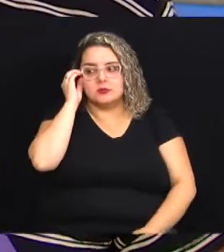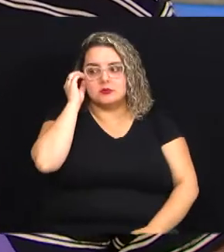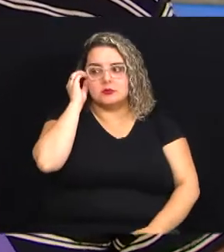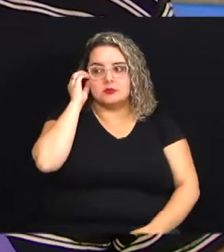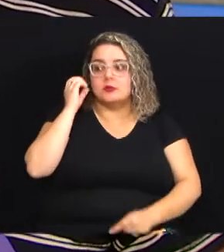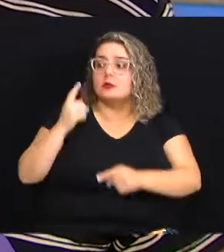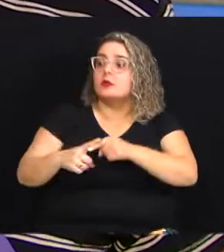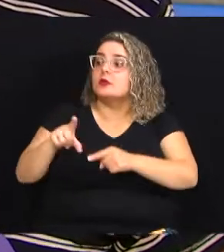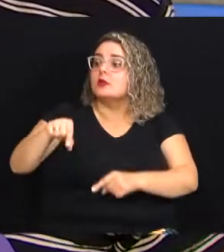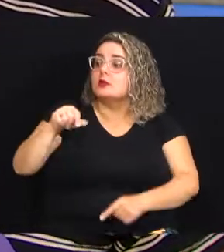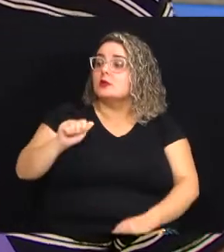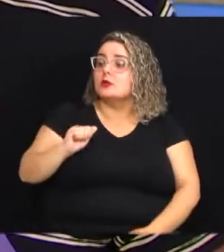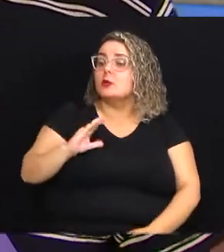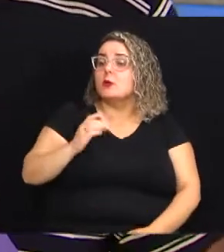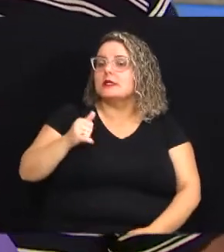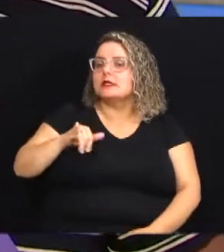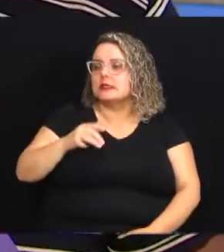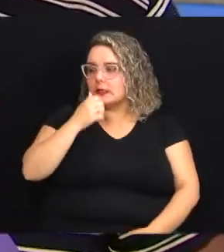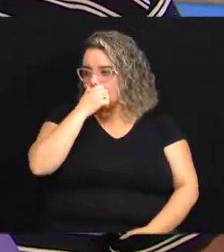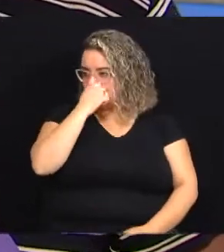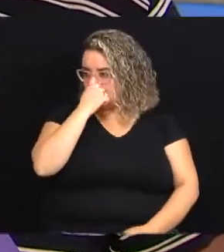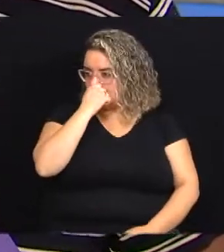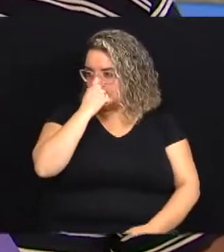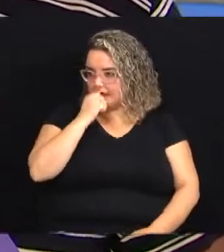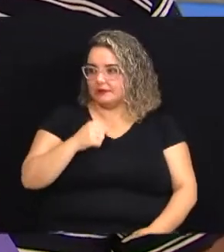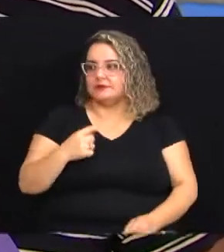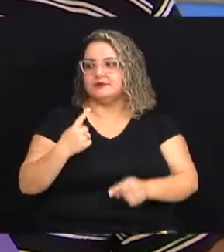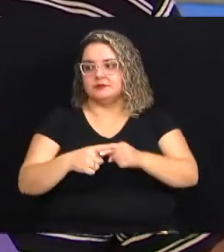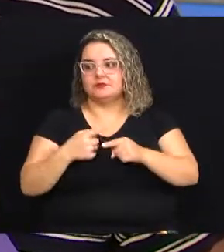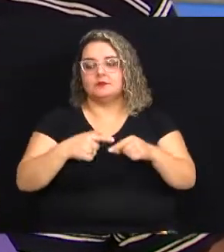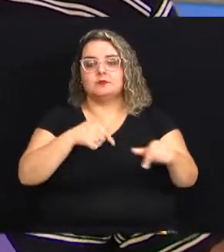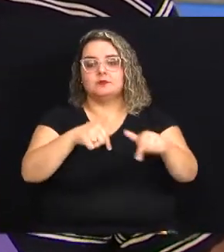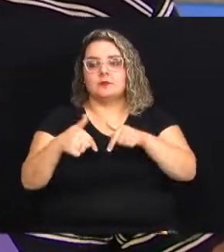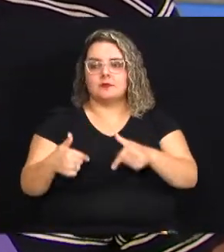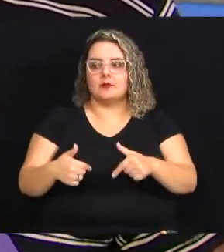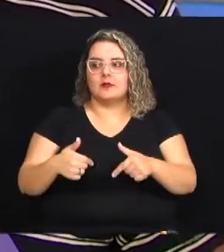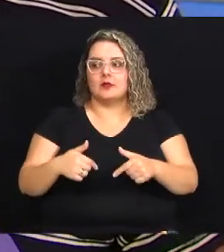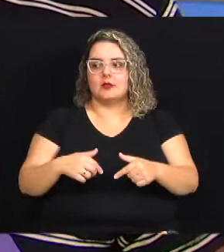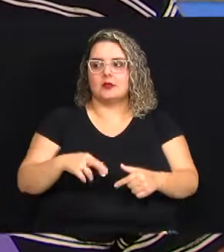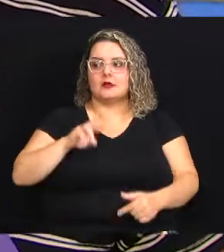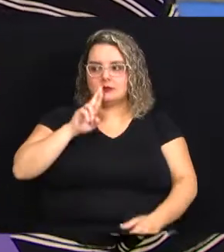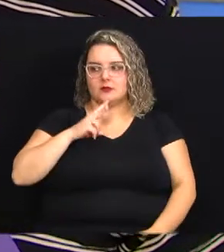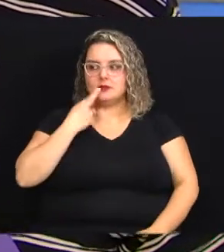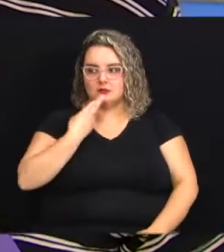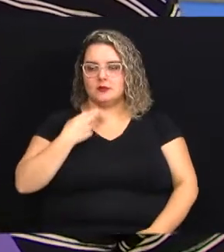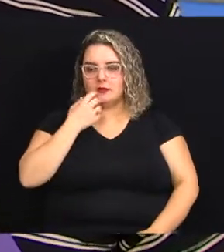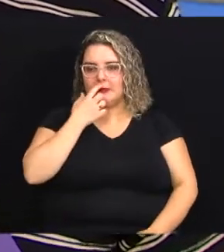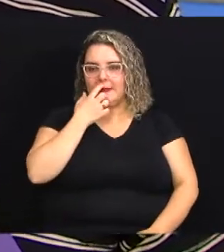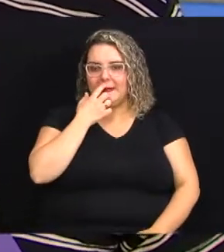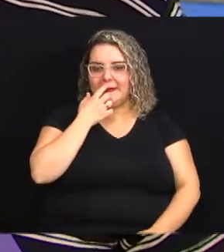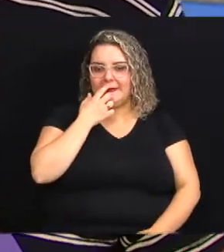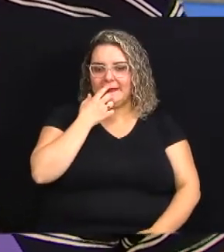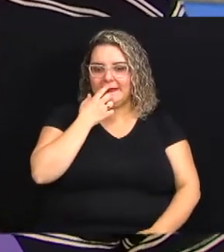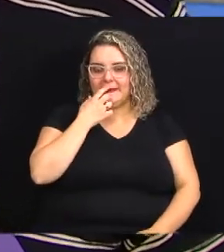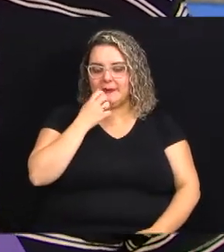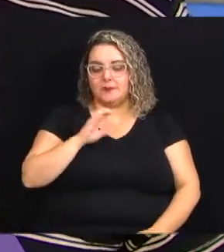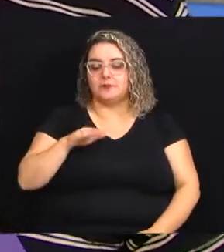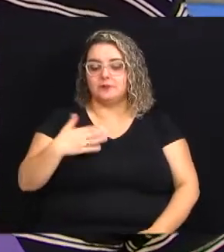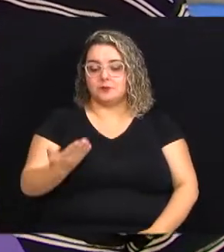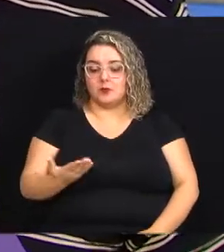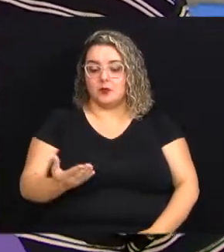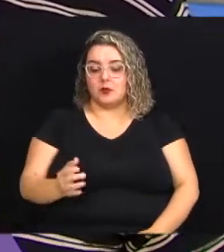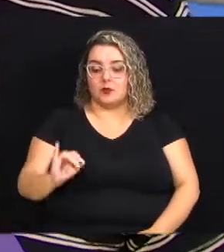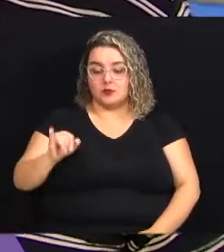e por que você escolheu o açaí? é porque eu trabalhava com sorvetes né? e